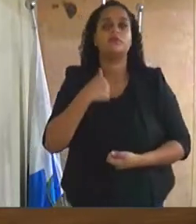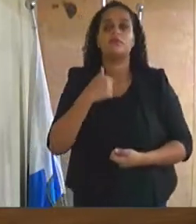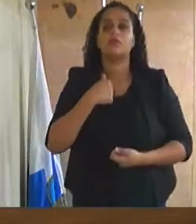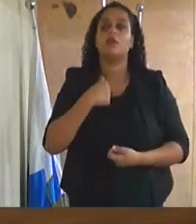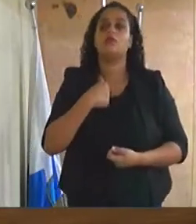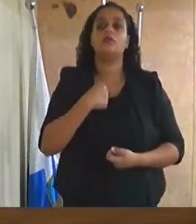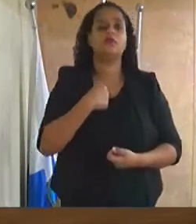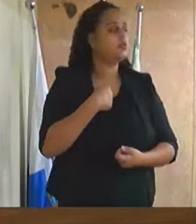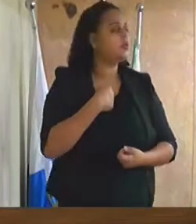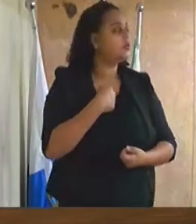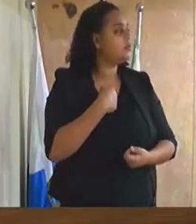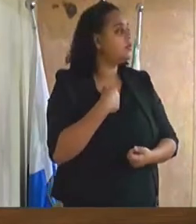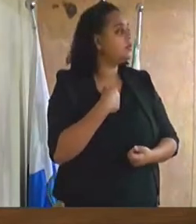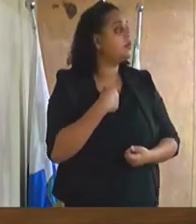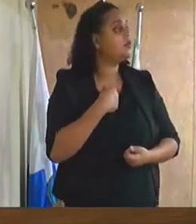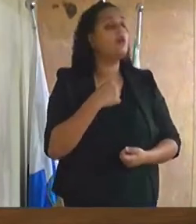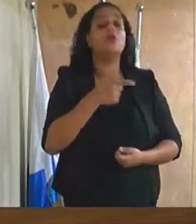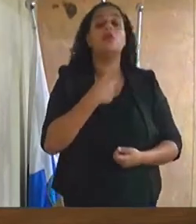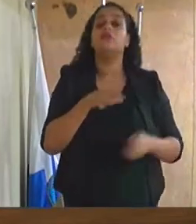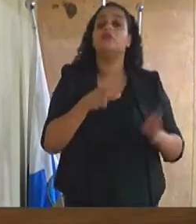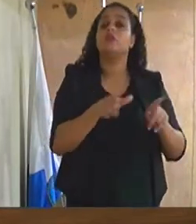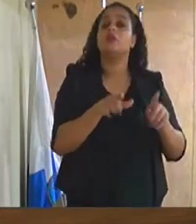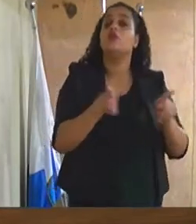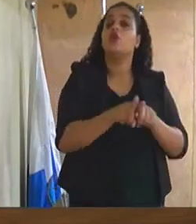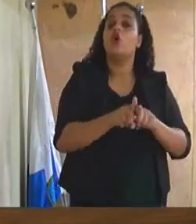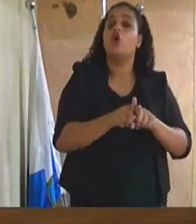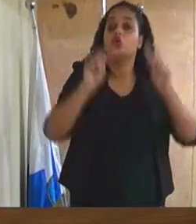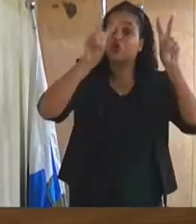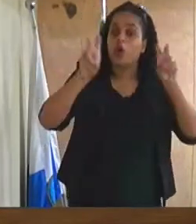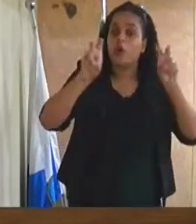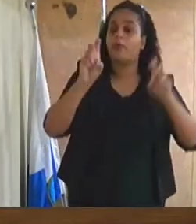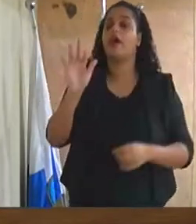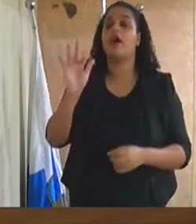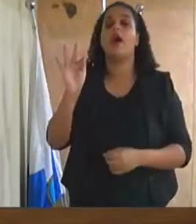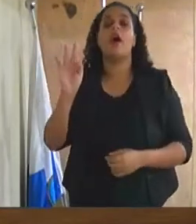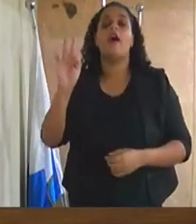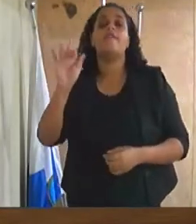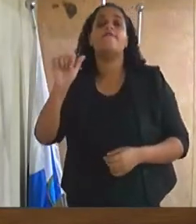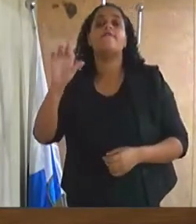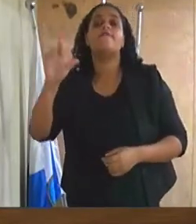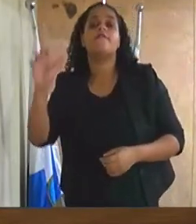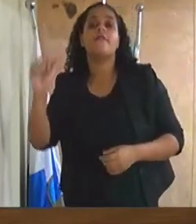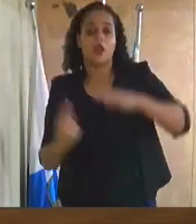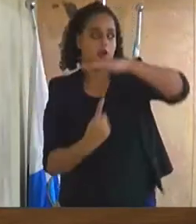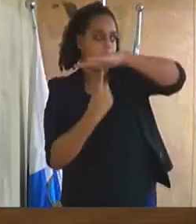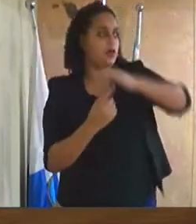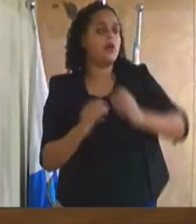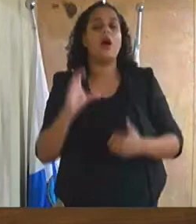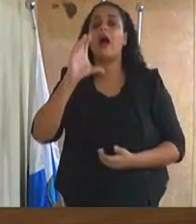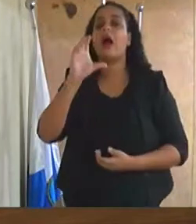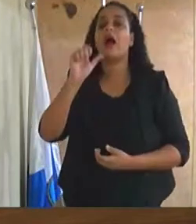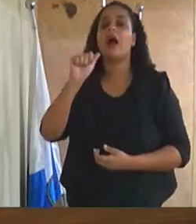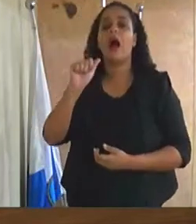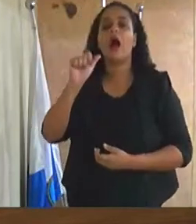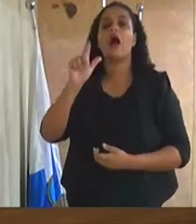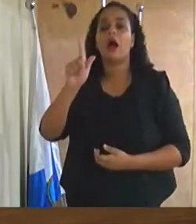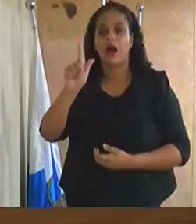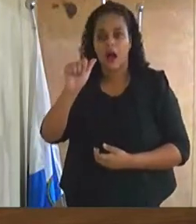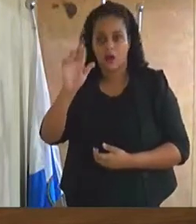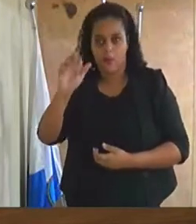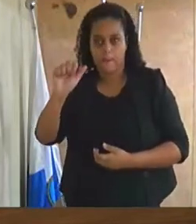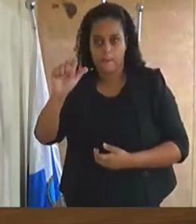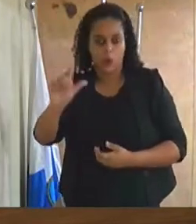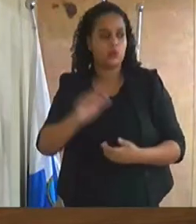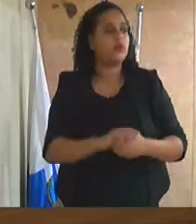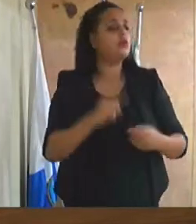sobre a feira denominada Feira da Arrobalto, que hoje nós